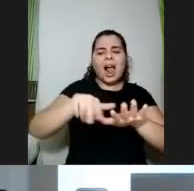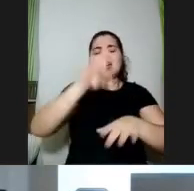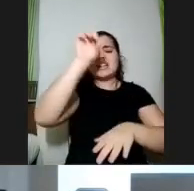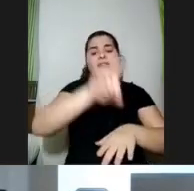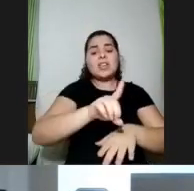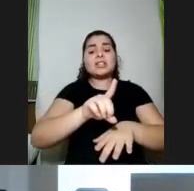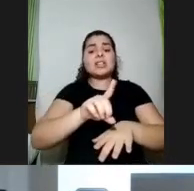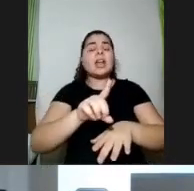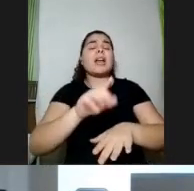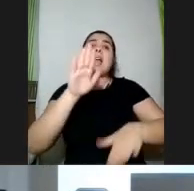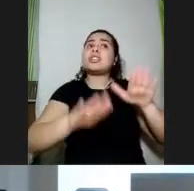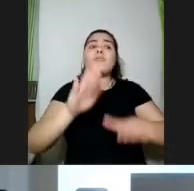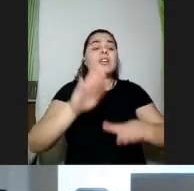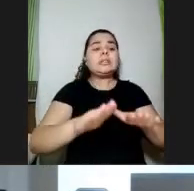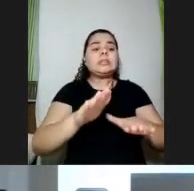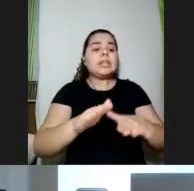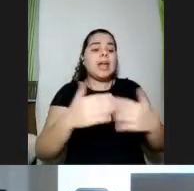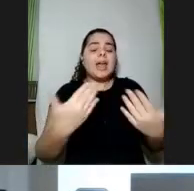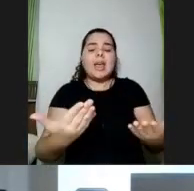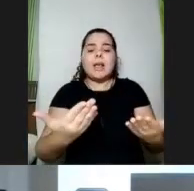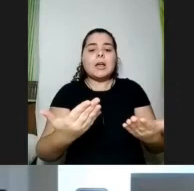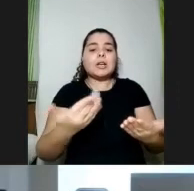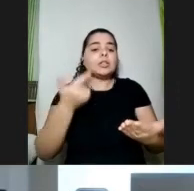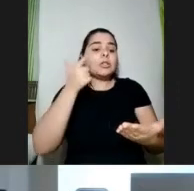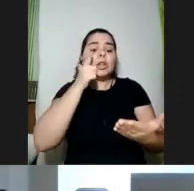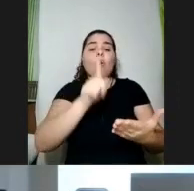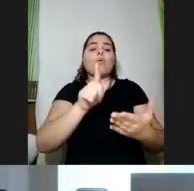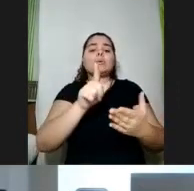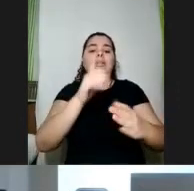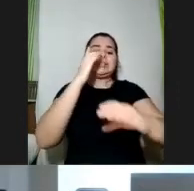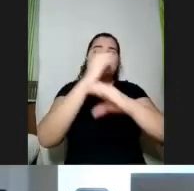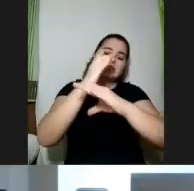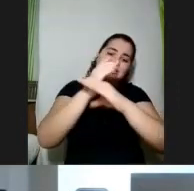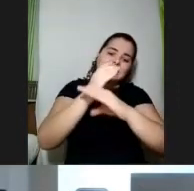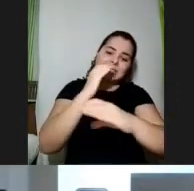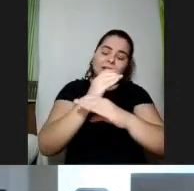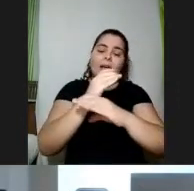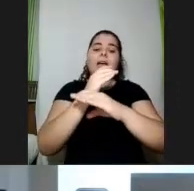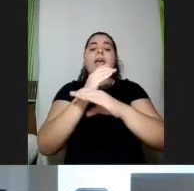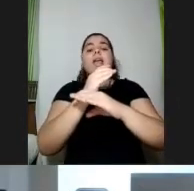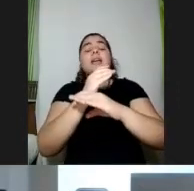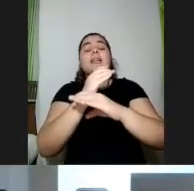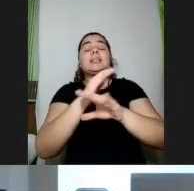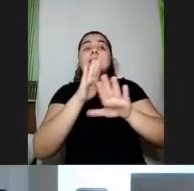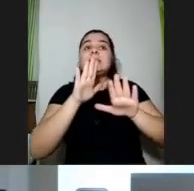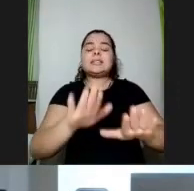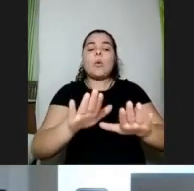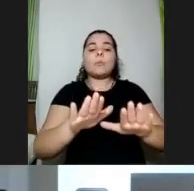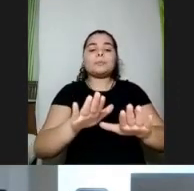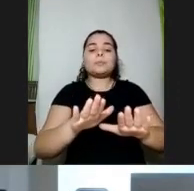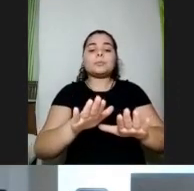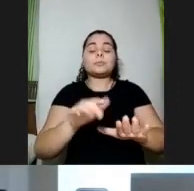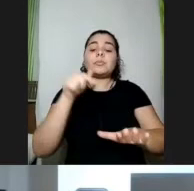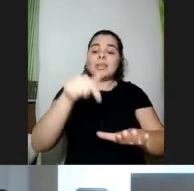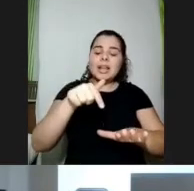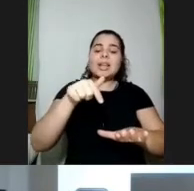atendidas, né, não são plenamente atendidas pela comunicação institucional, então esse desafio aí que o movimento